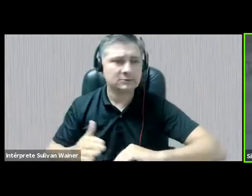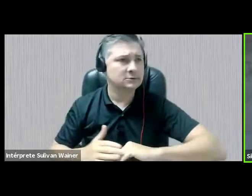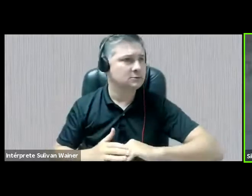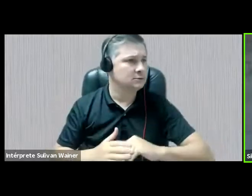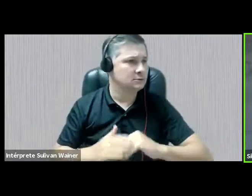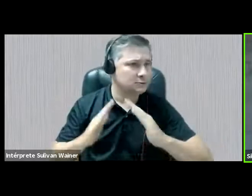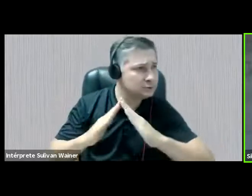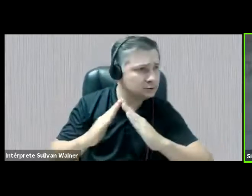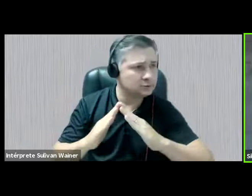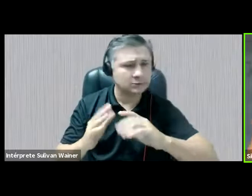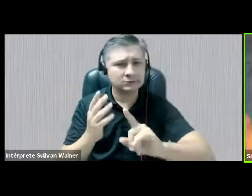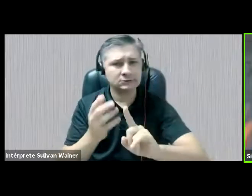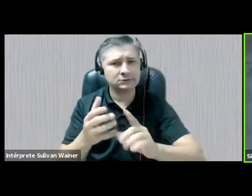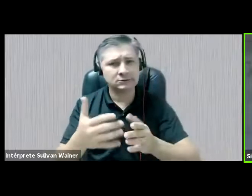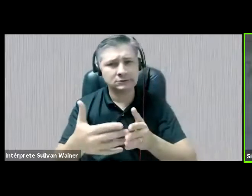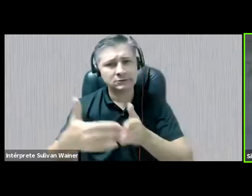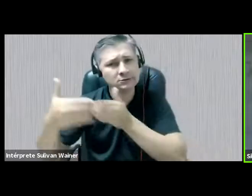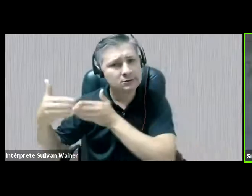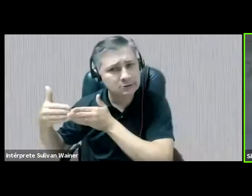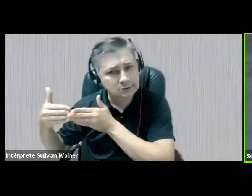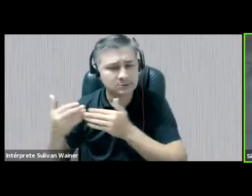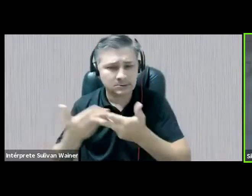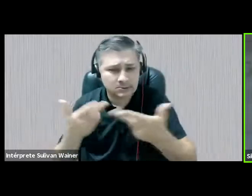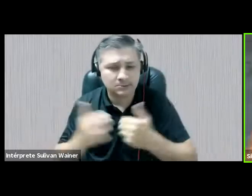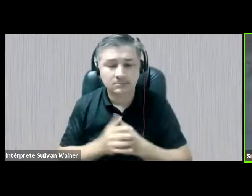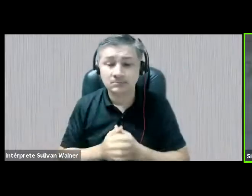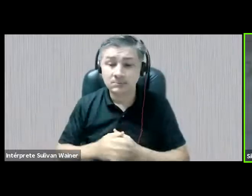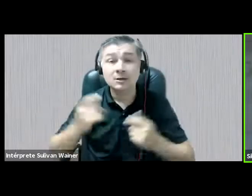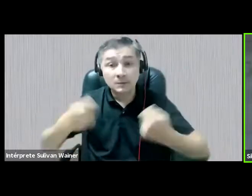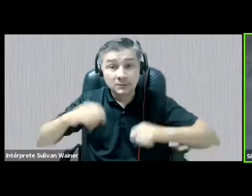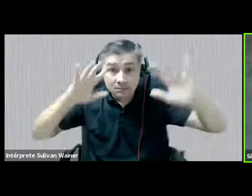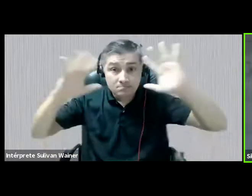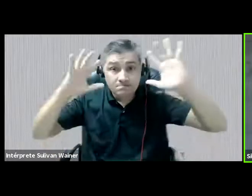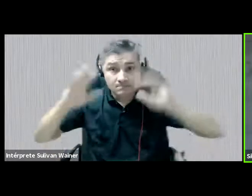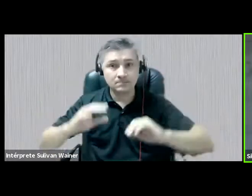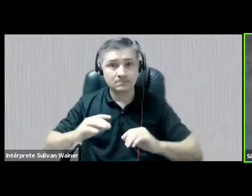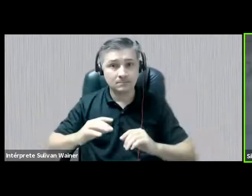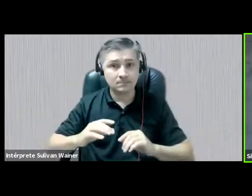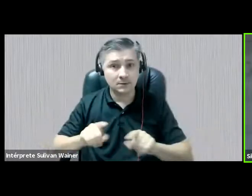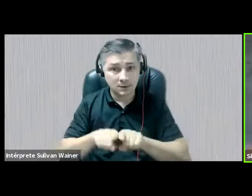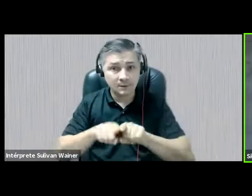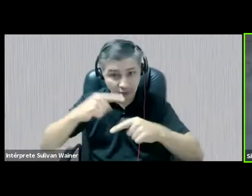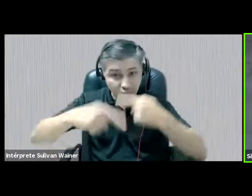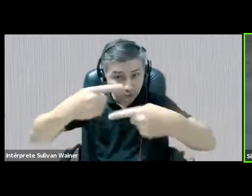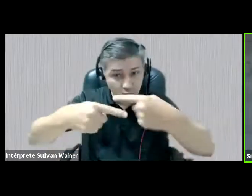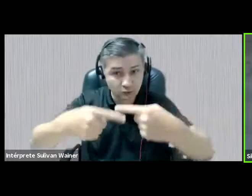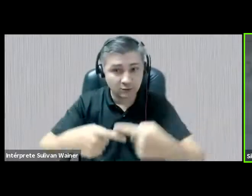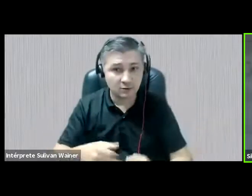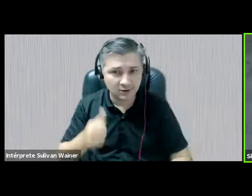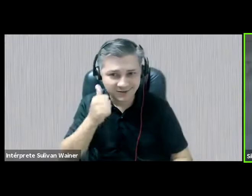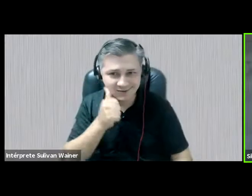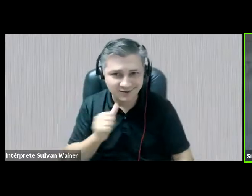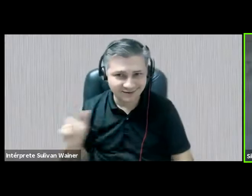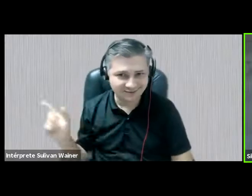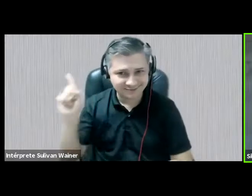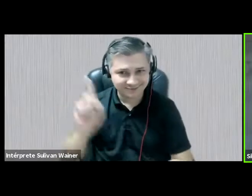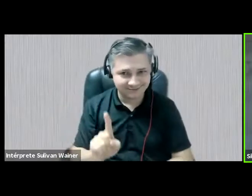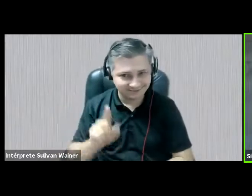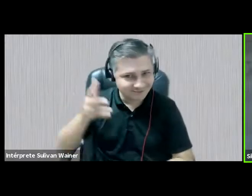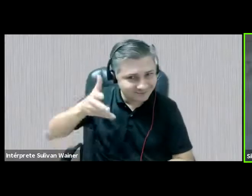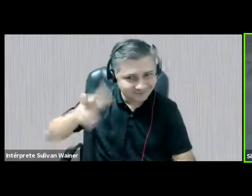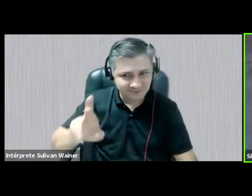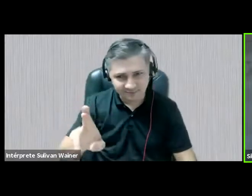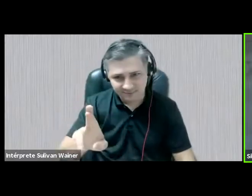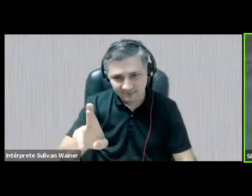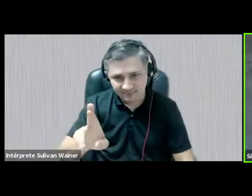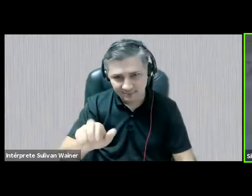ser colocada e refletida, e até refletida posteriormente, talvez pela Raquel, quando, né, ela vai, ela